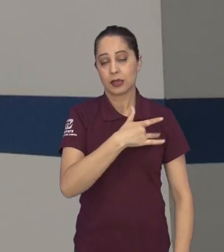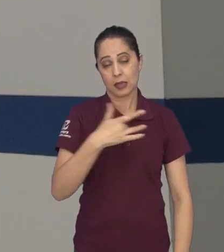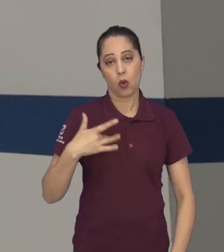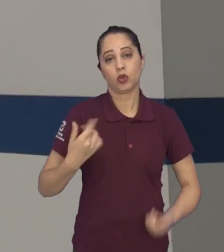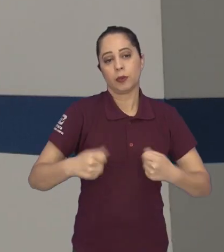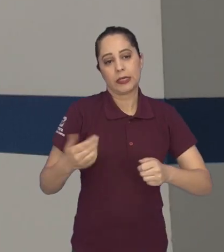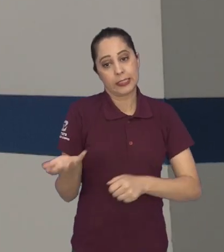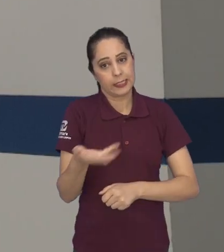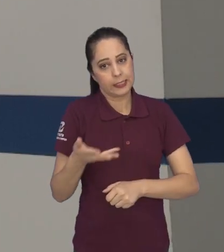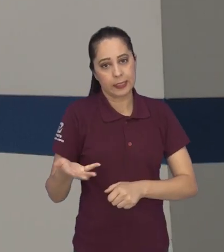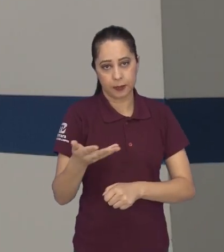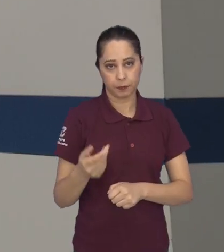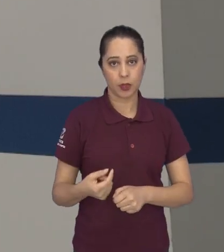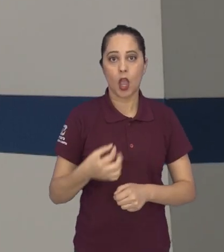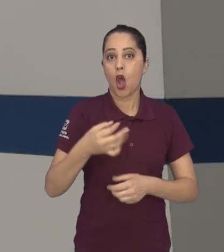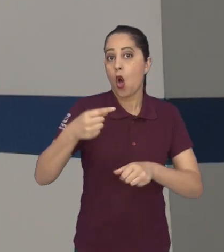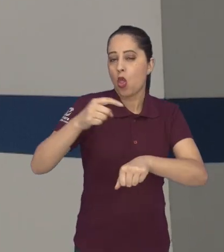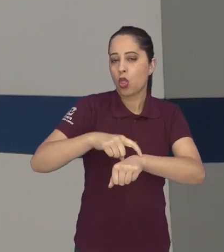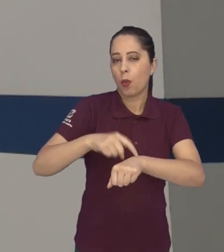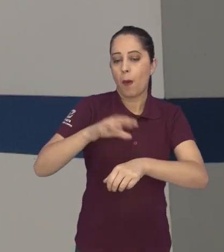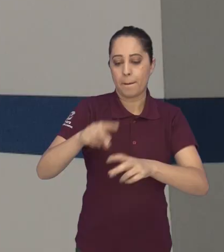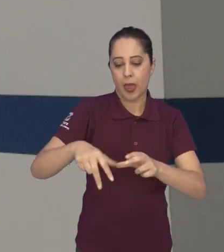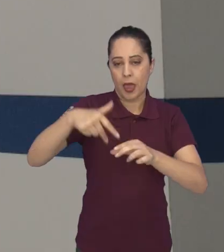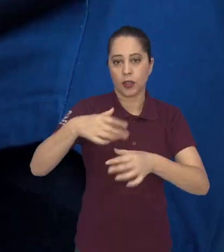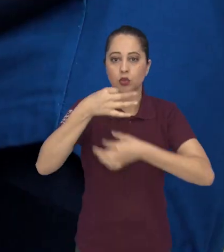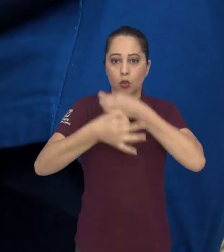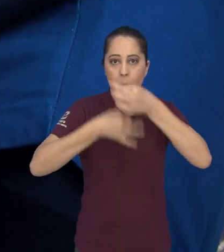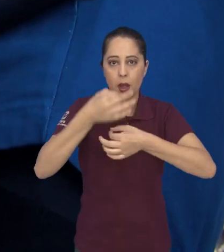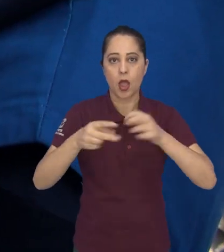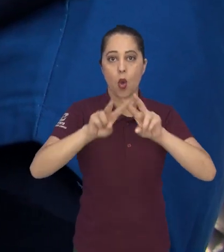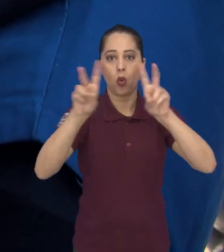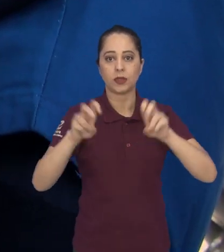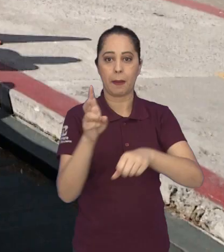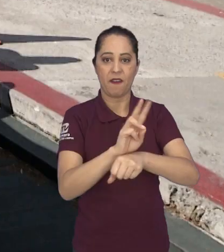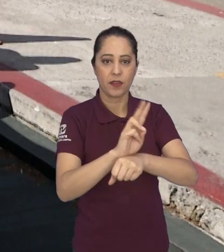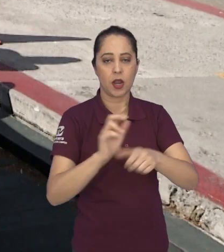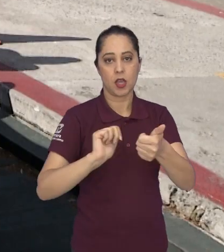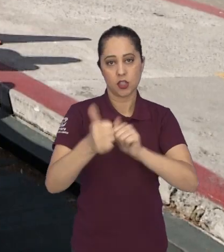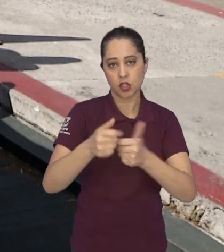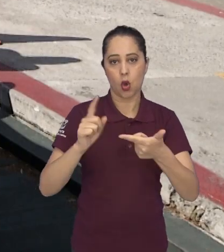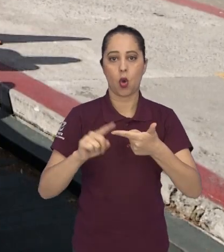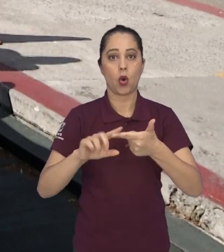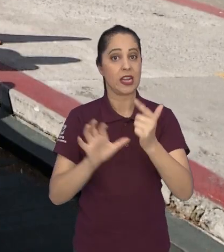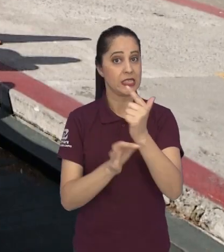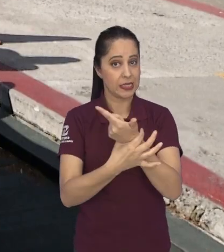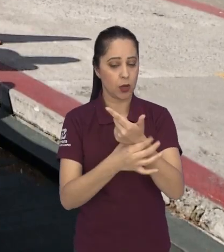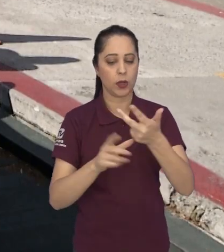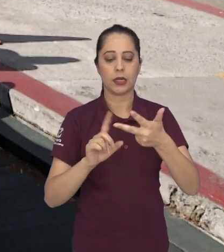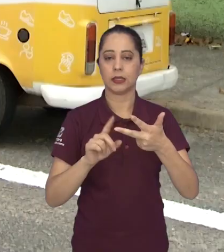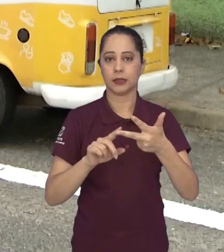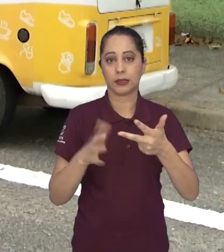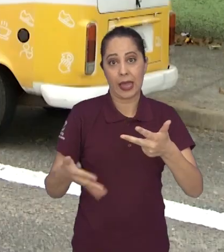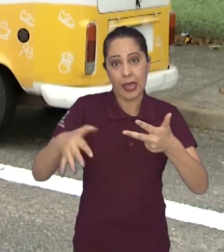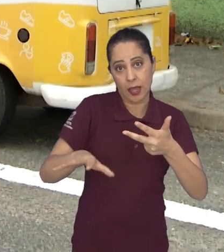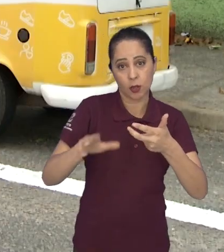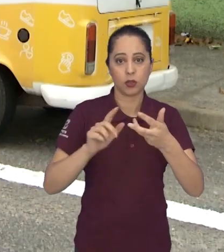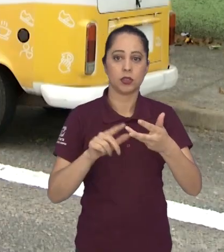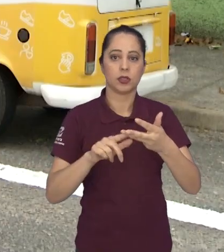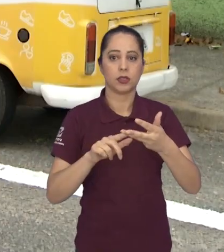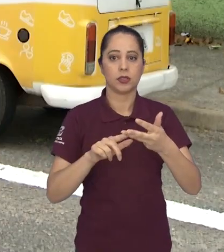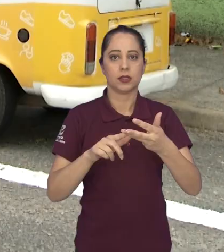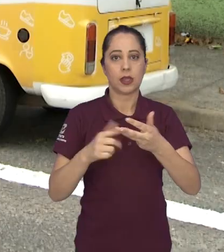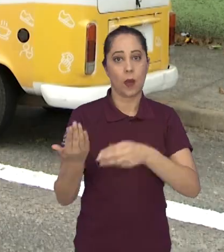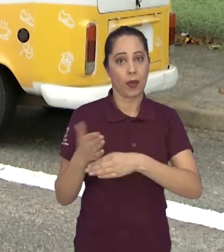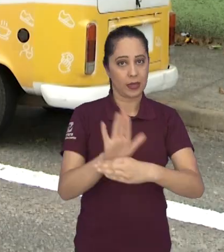Já no Pinga-Fogo, os principais temas abordados foram fiscalização, esporte, segurança pública, inclusão